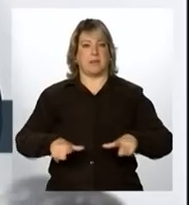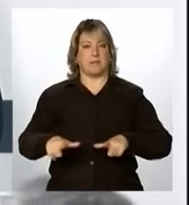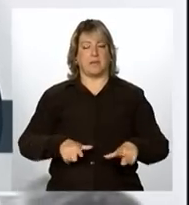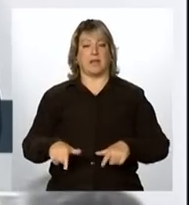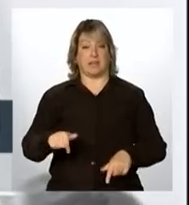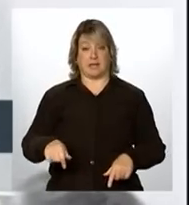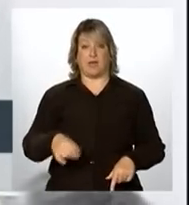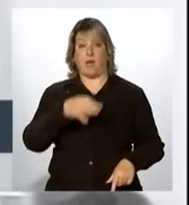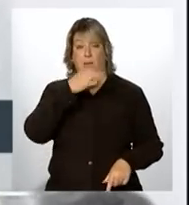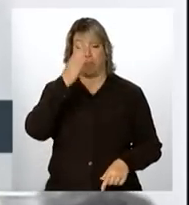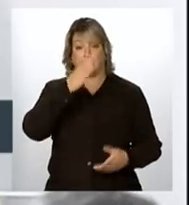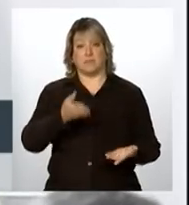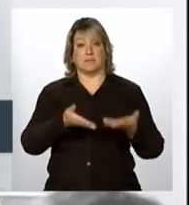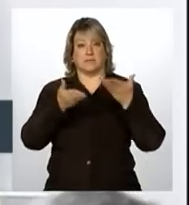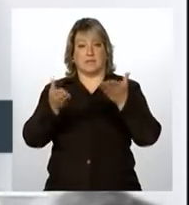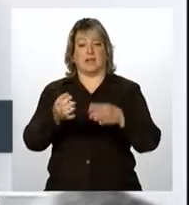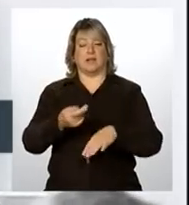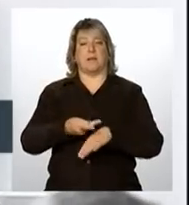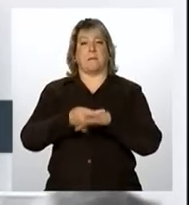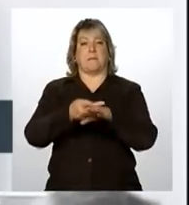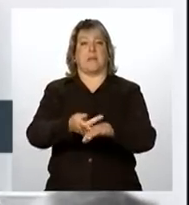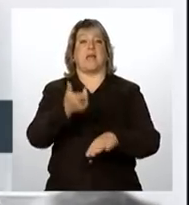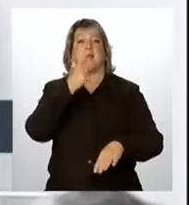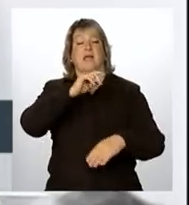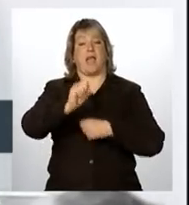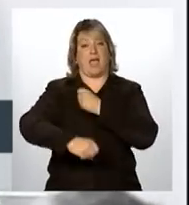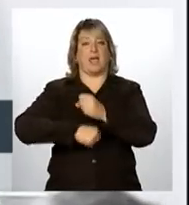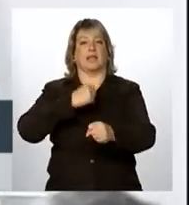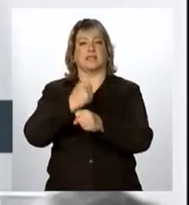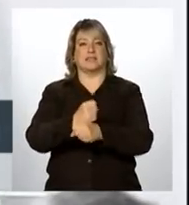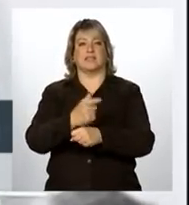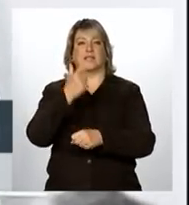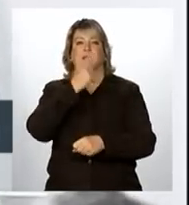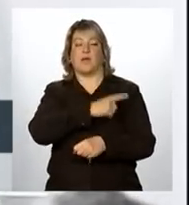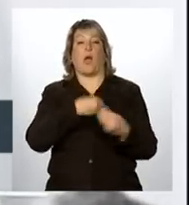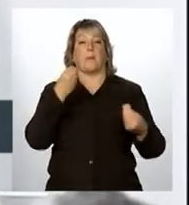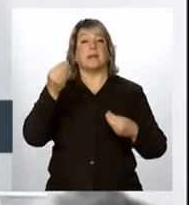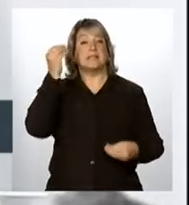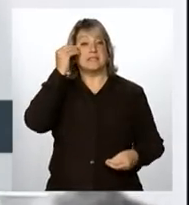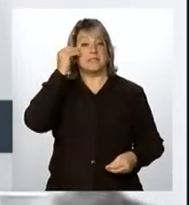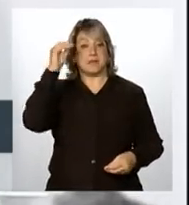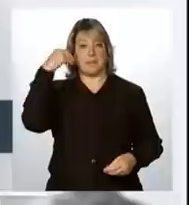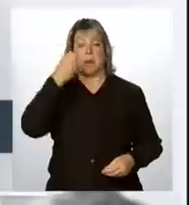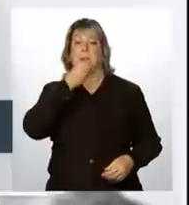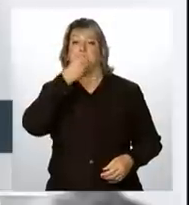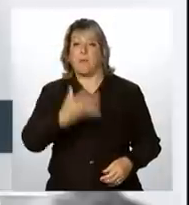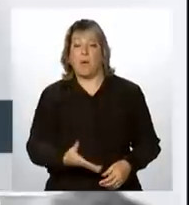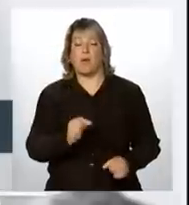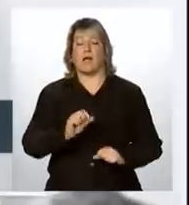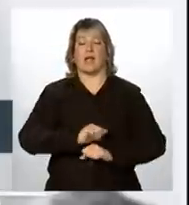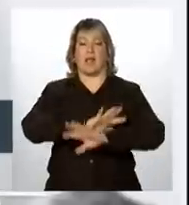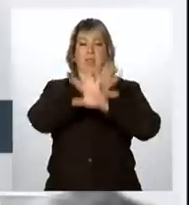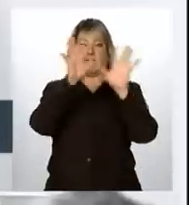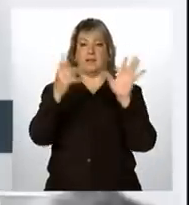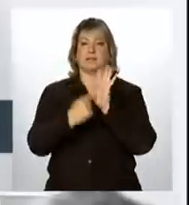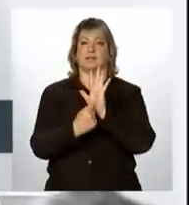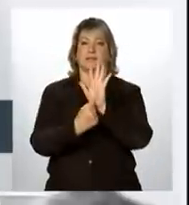proposta brasileira para a premiação do próximo ano como experiência positiva de transparência,